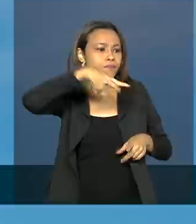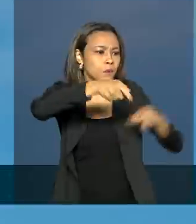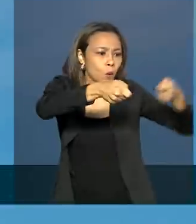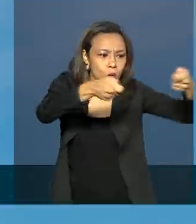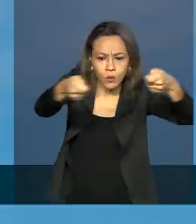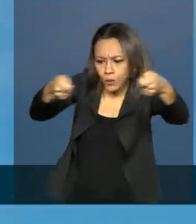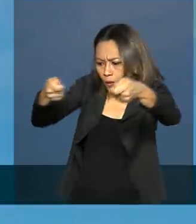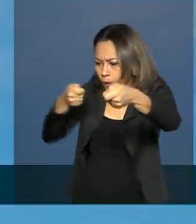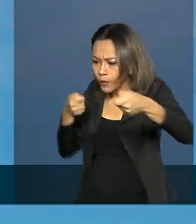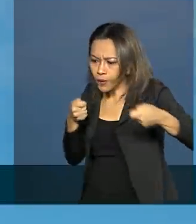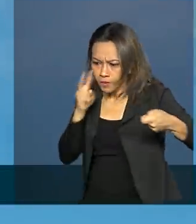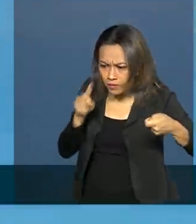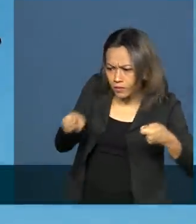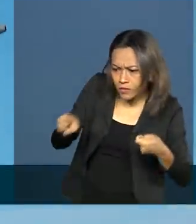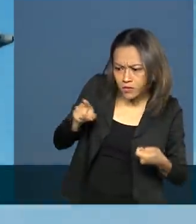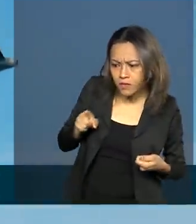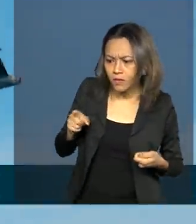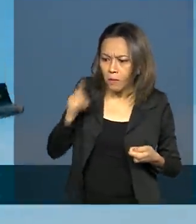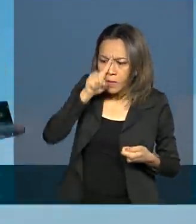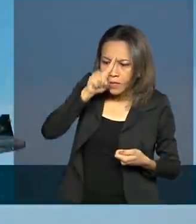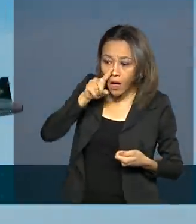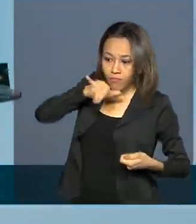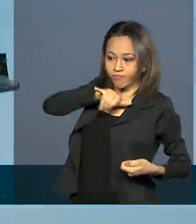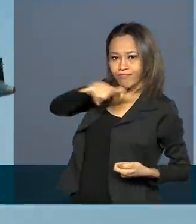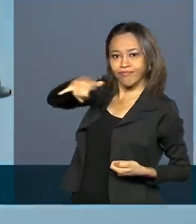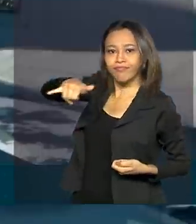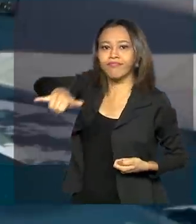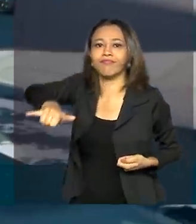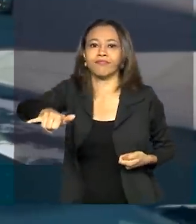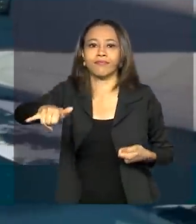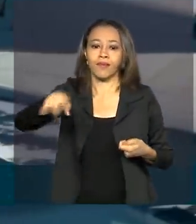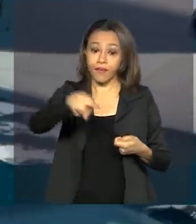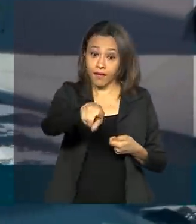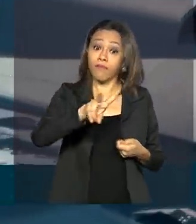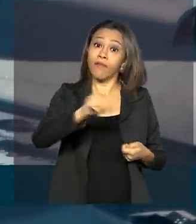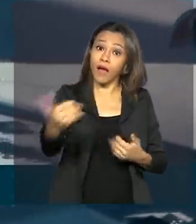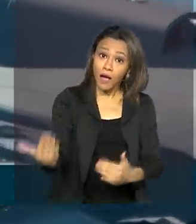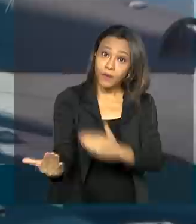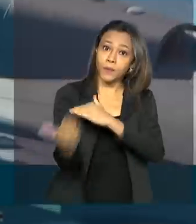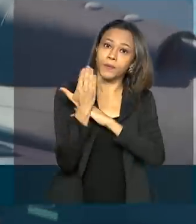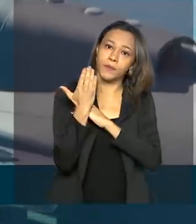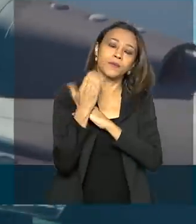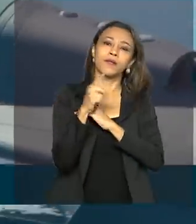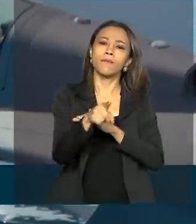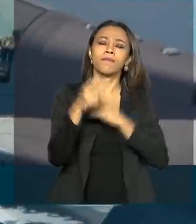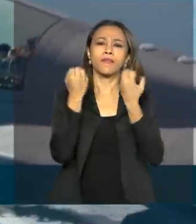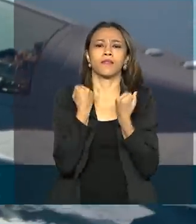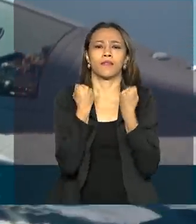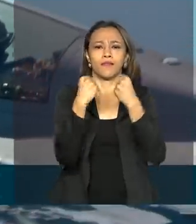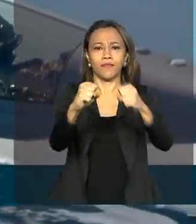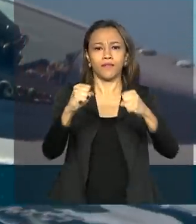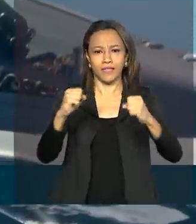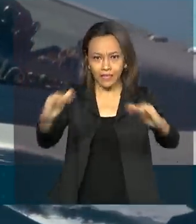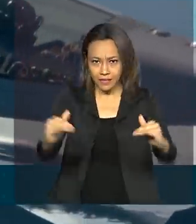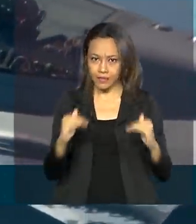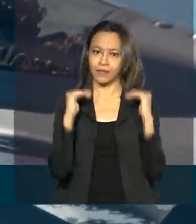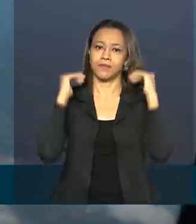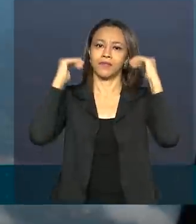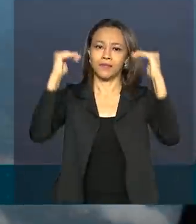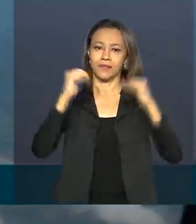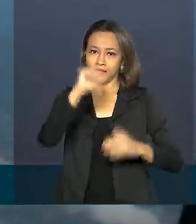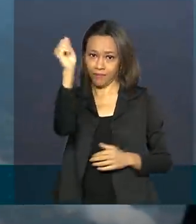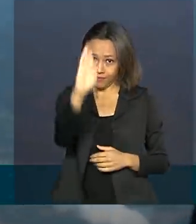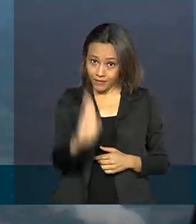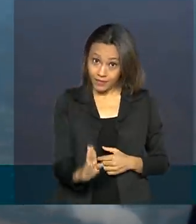reconhecimento. O jato vem para reforçar a capacidade operacional na defesa da soberania nacional